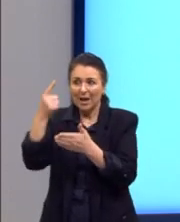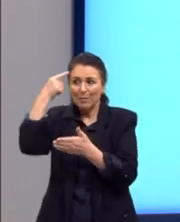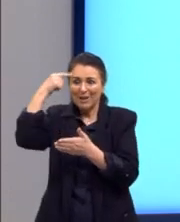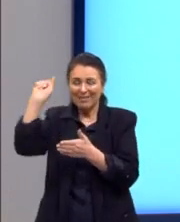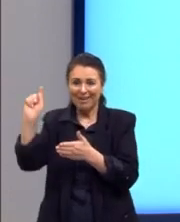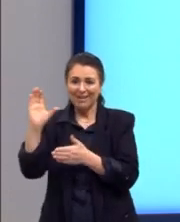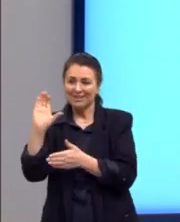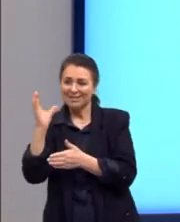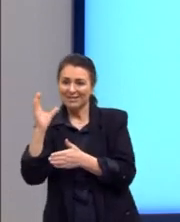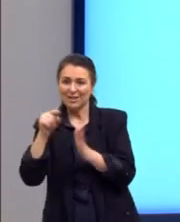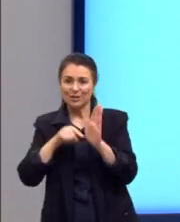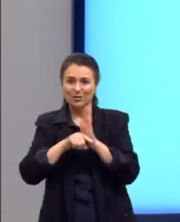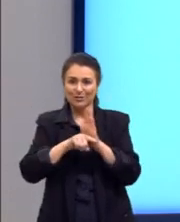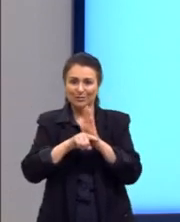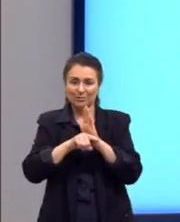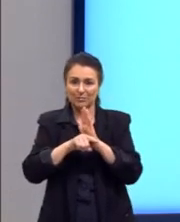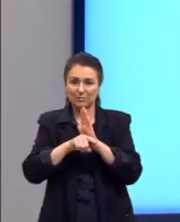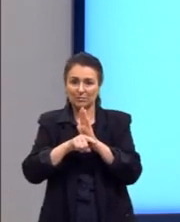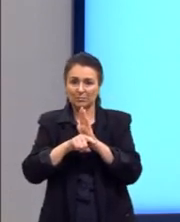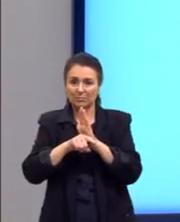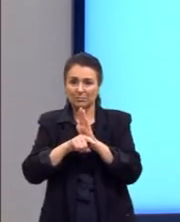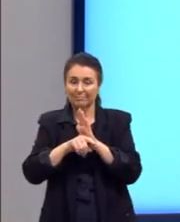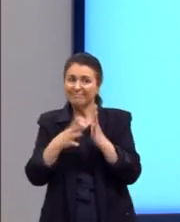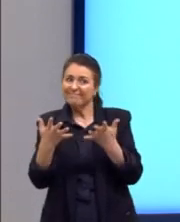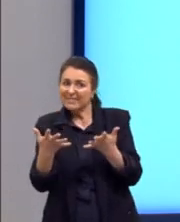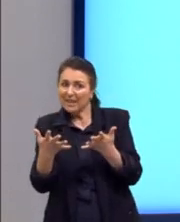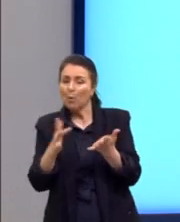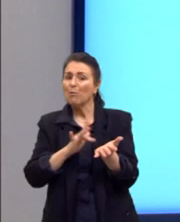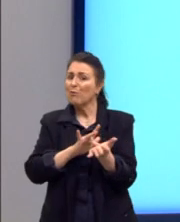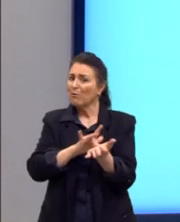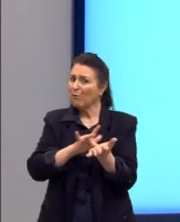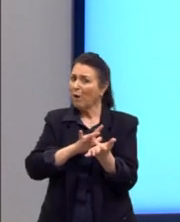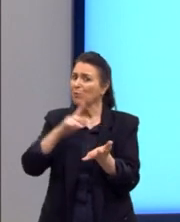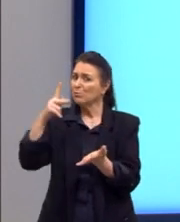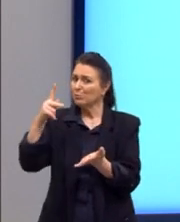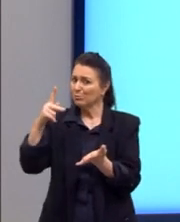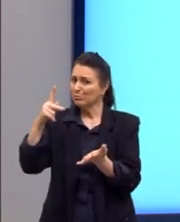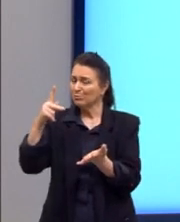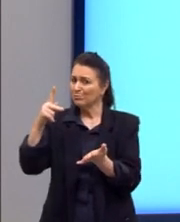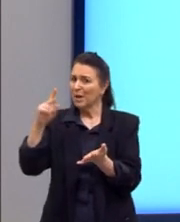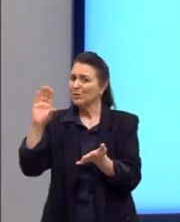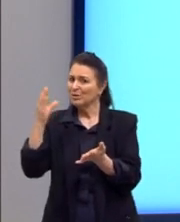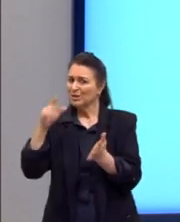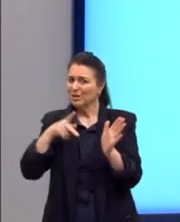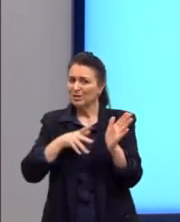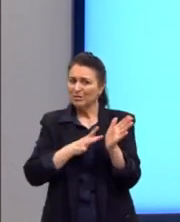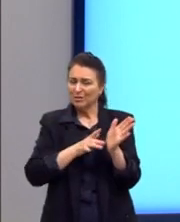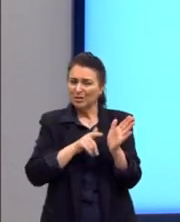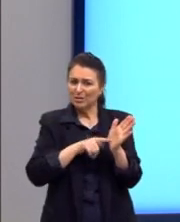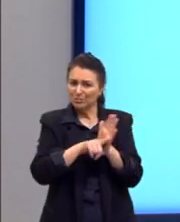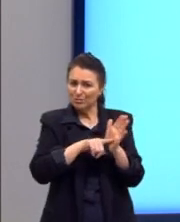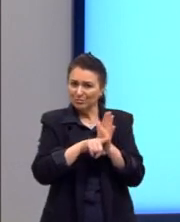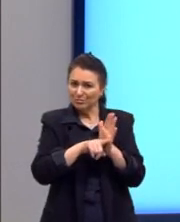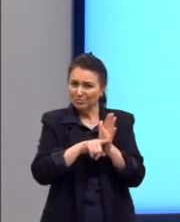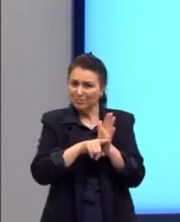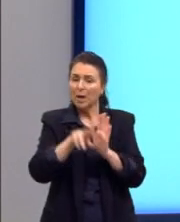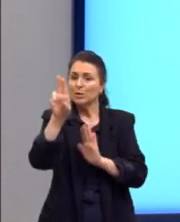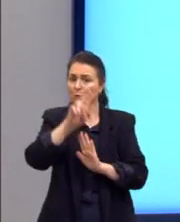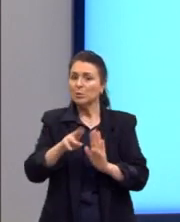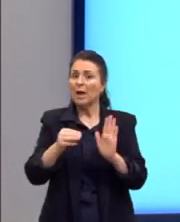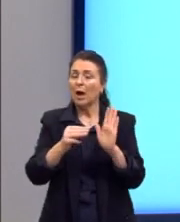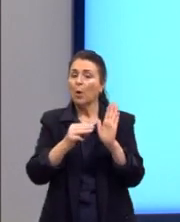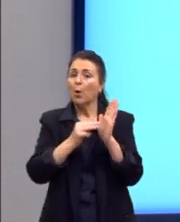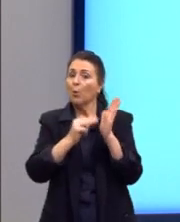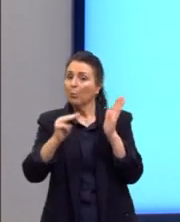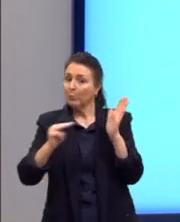científico. Na verdade, ele é pseudo-científico. Se a gente usar o método científico mesmo, esse racismo desmorona. Ele não